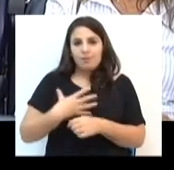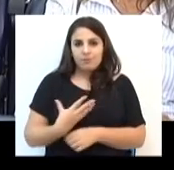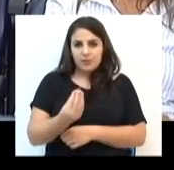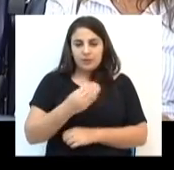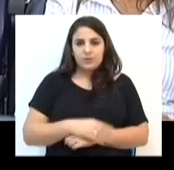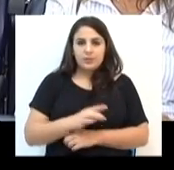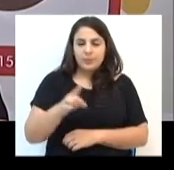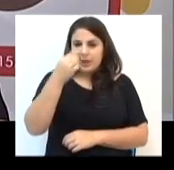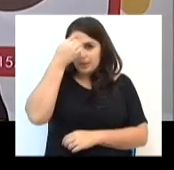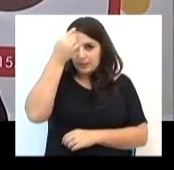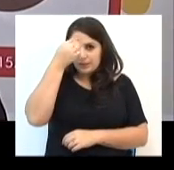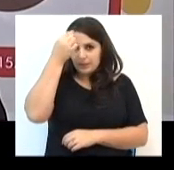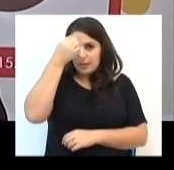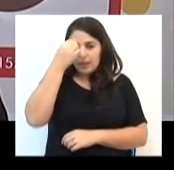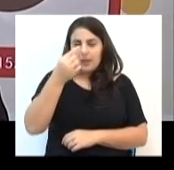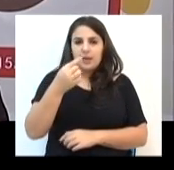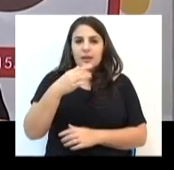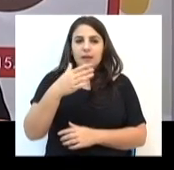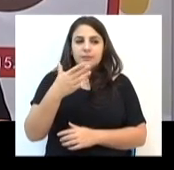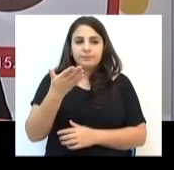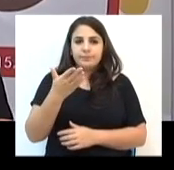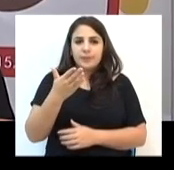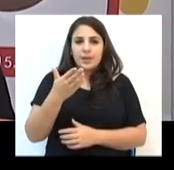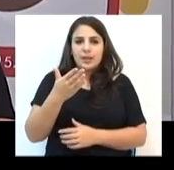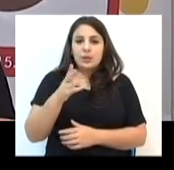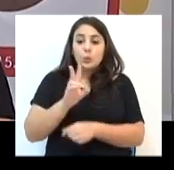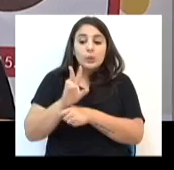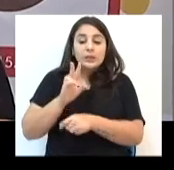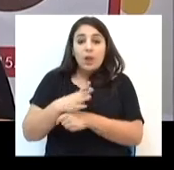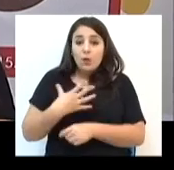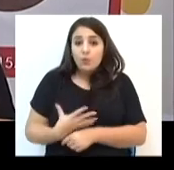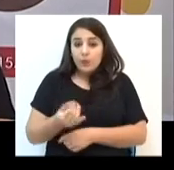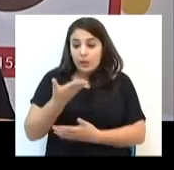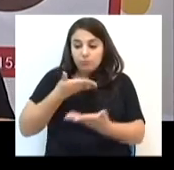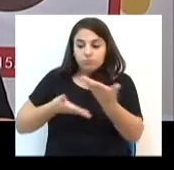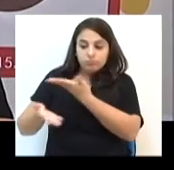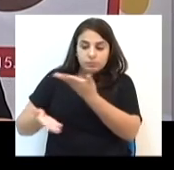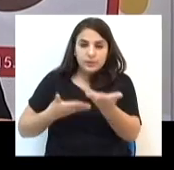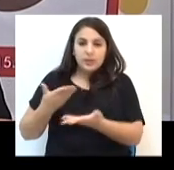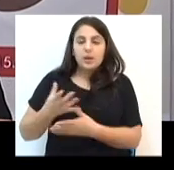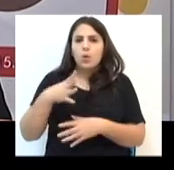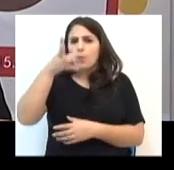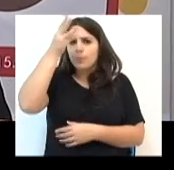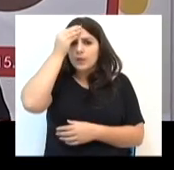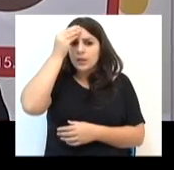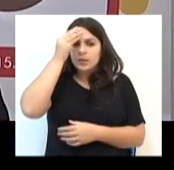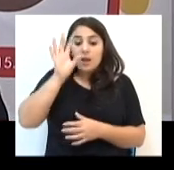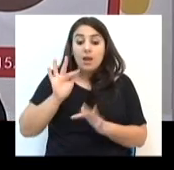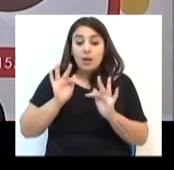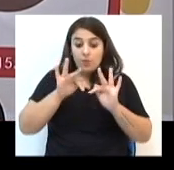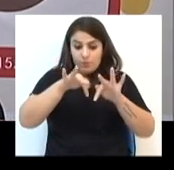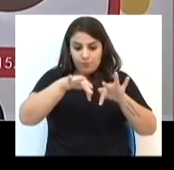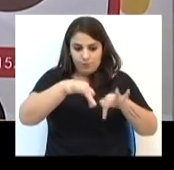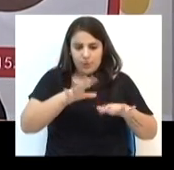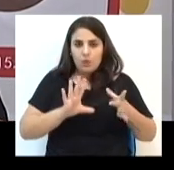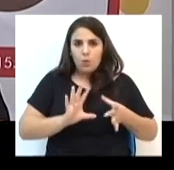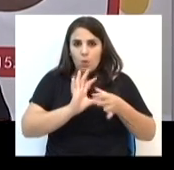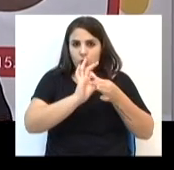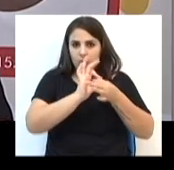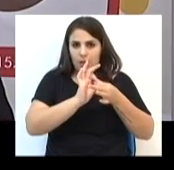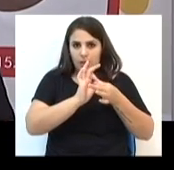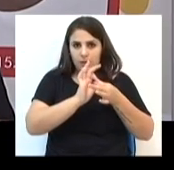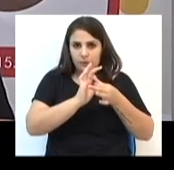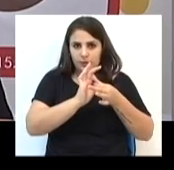dos filhos. A ideia da guarda compartilhada é para que as pessoas compreendam de uma vez por todas que termina o vínculo